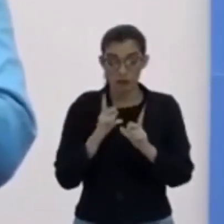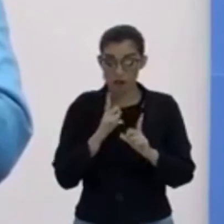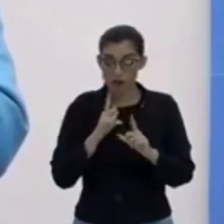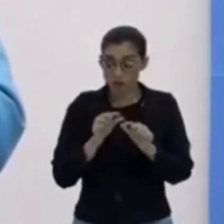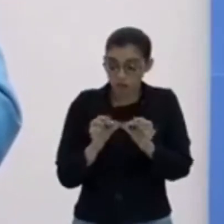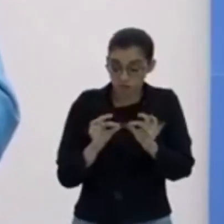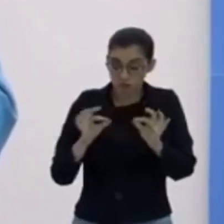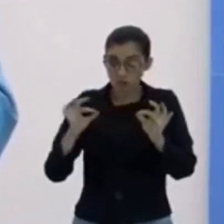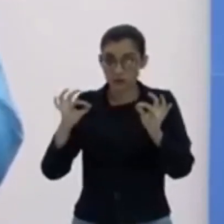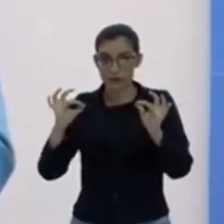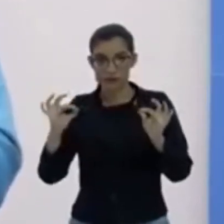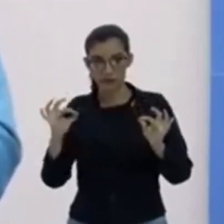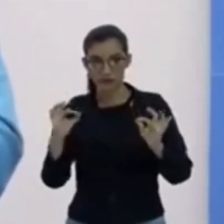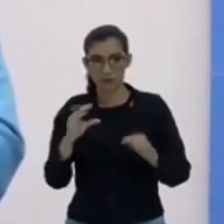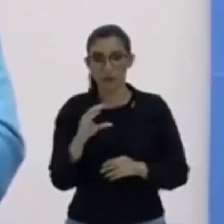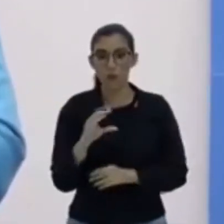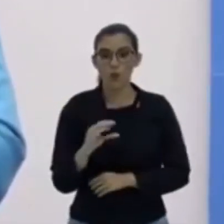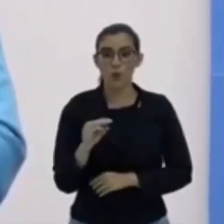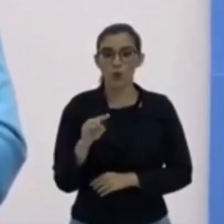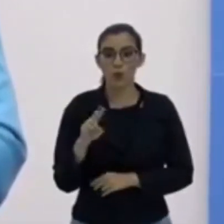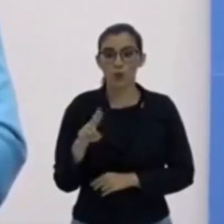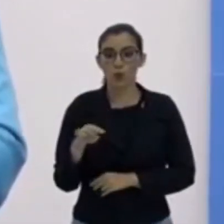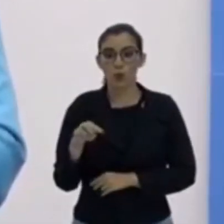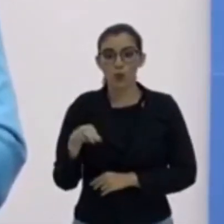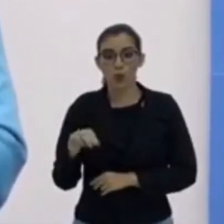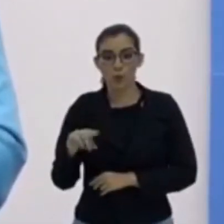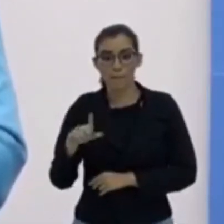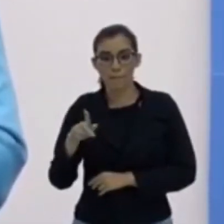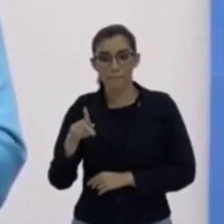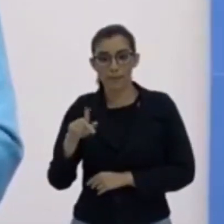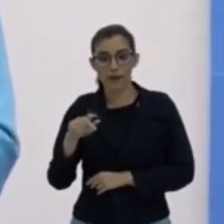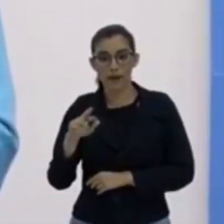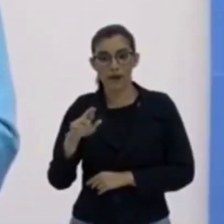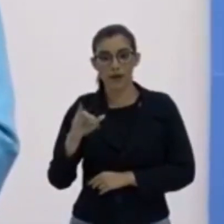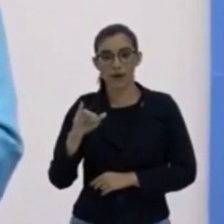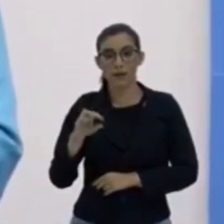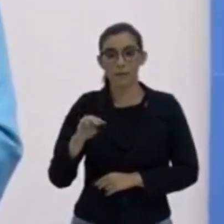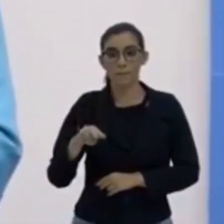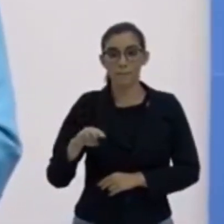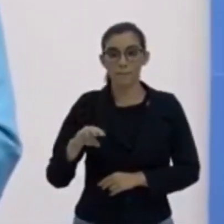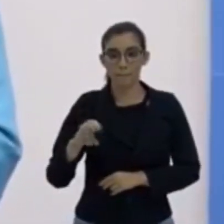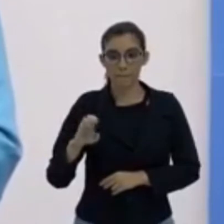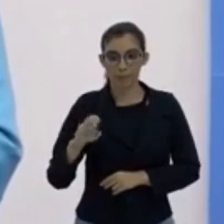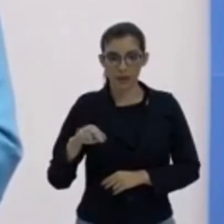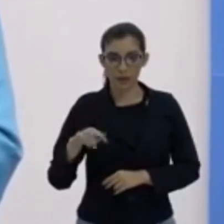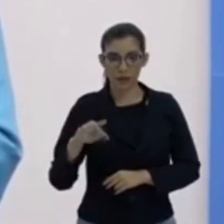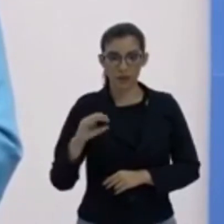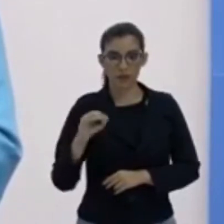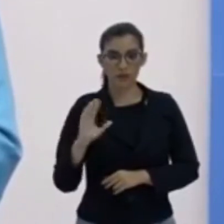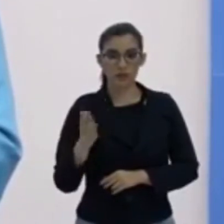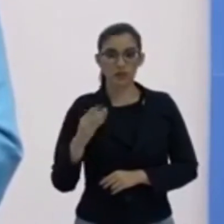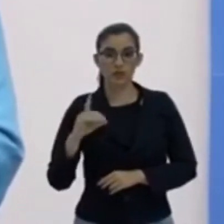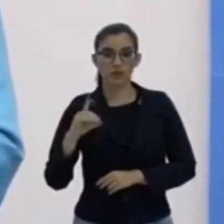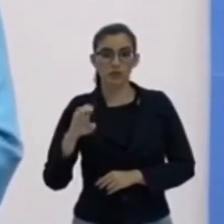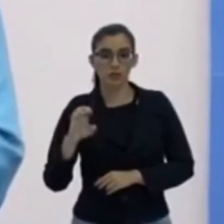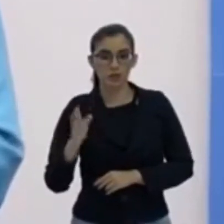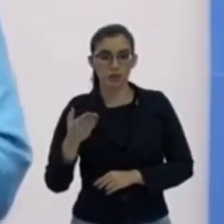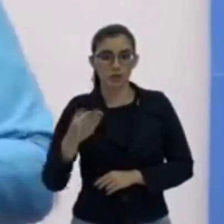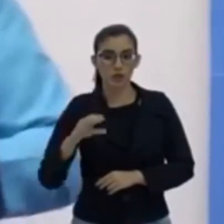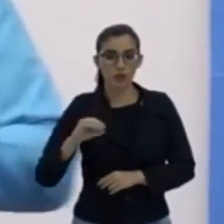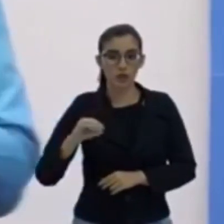métrica e medir? Eu tenho uma distância que eu dou um nome especial para ela. Essa distância eu chamo de comprimento de